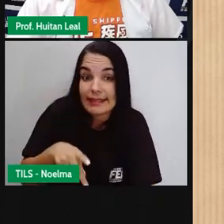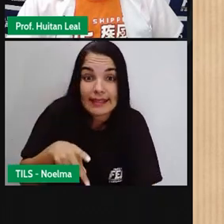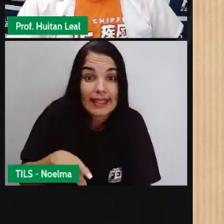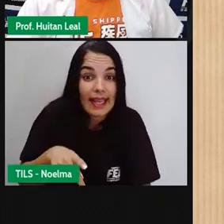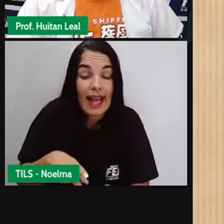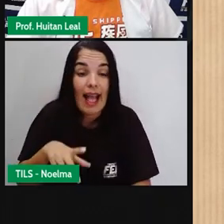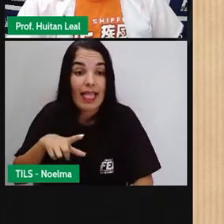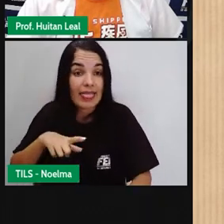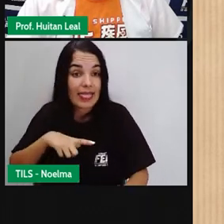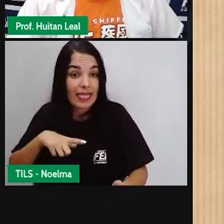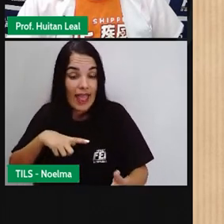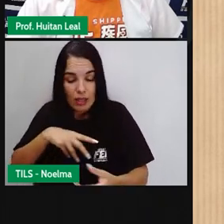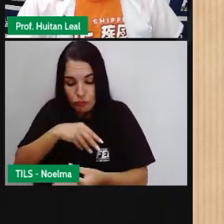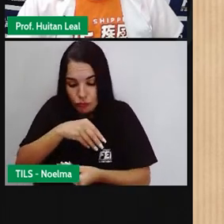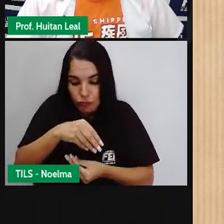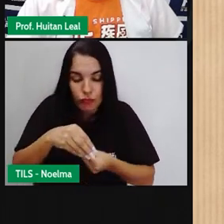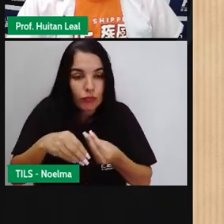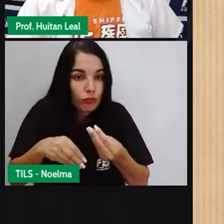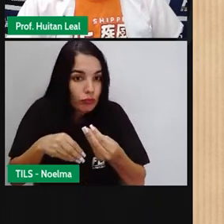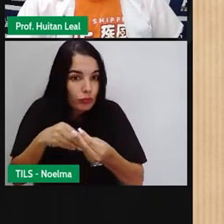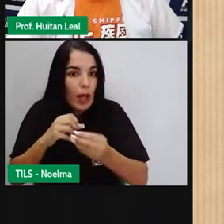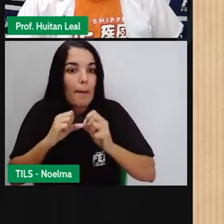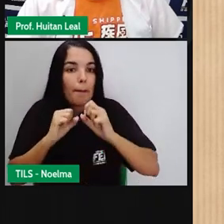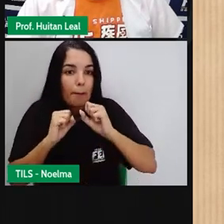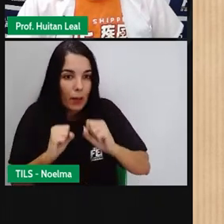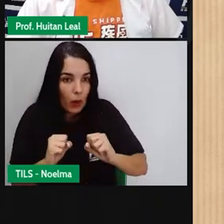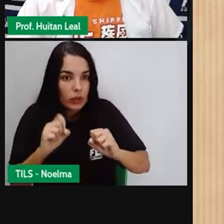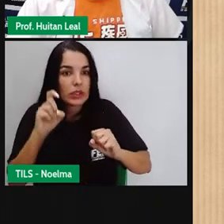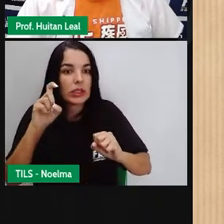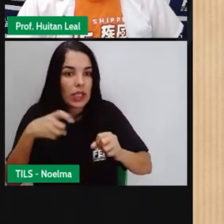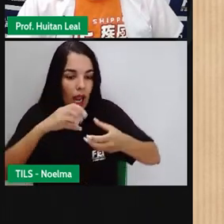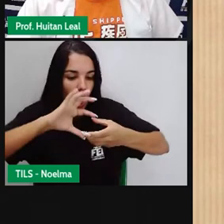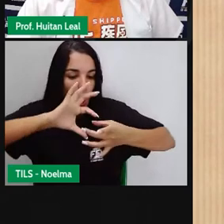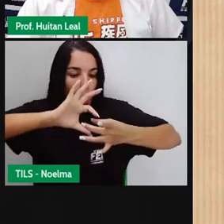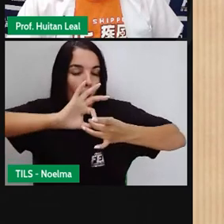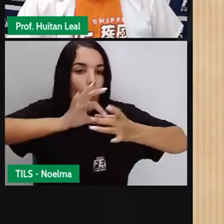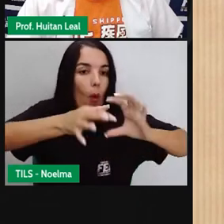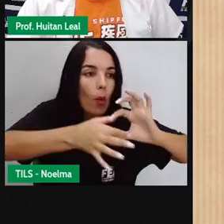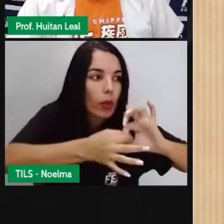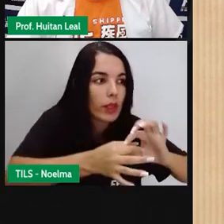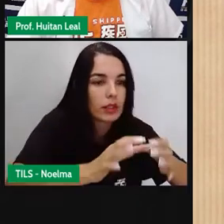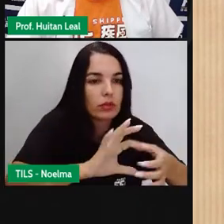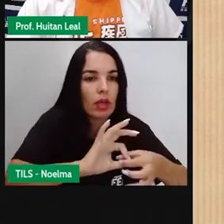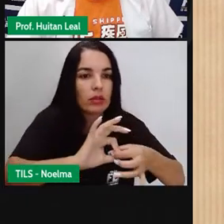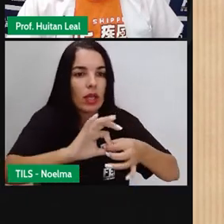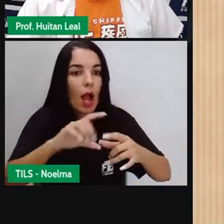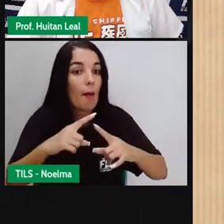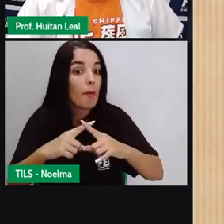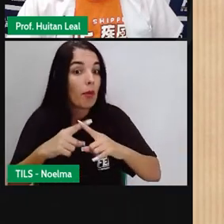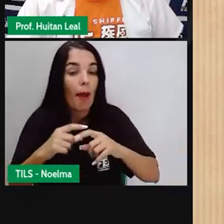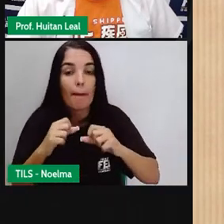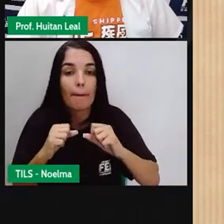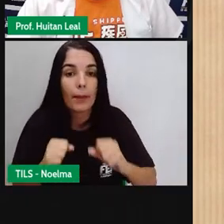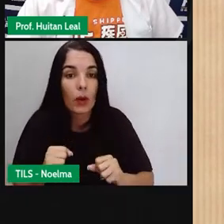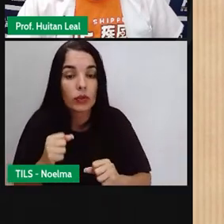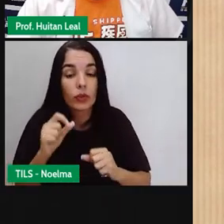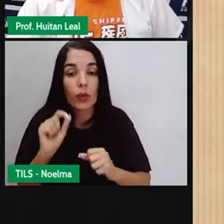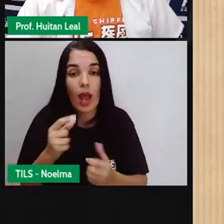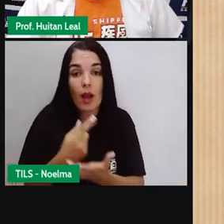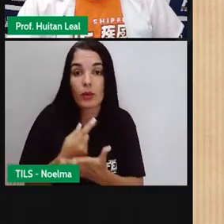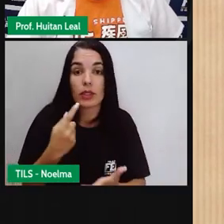é contextualizada. Ela é produzida a partir de um referente, de algo que você viu.